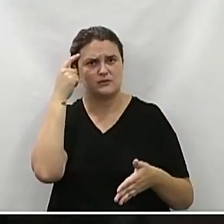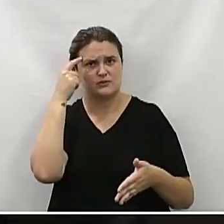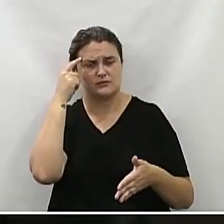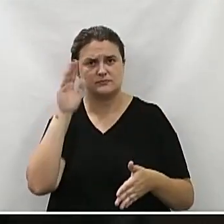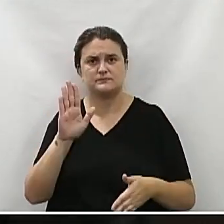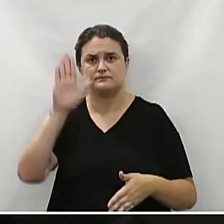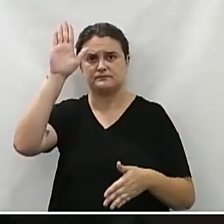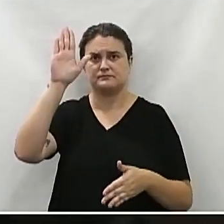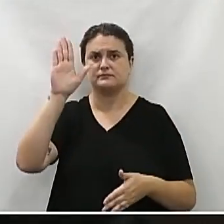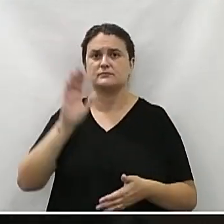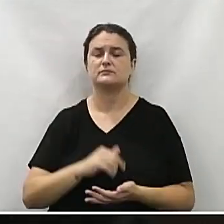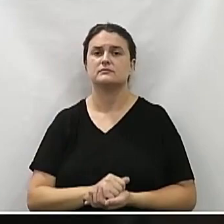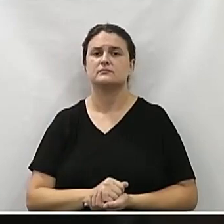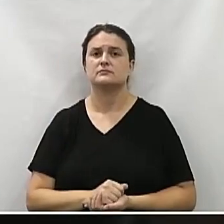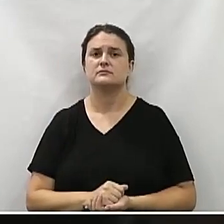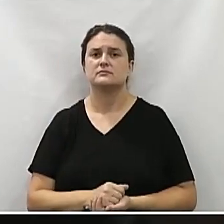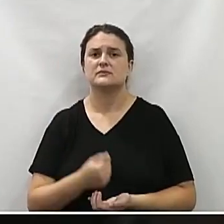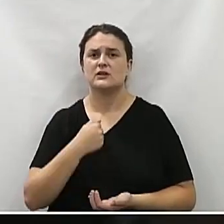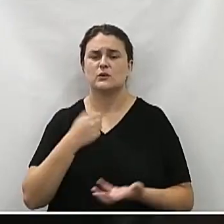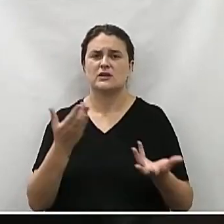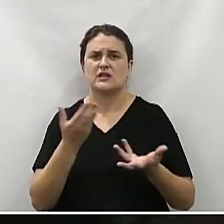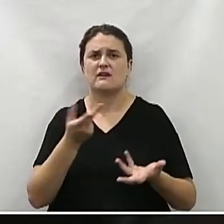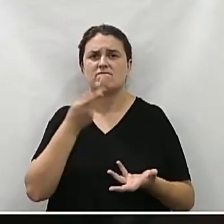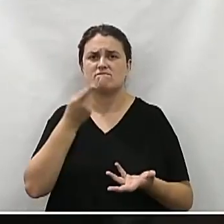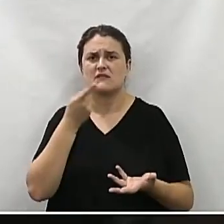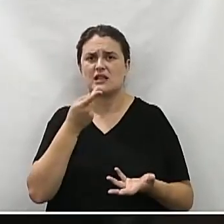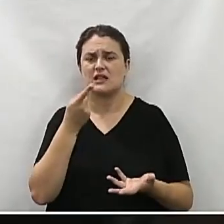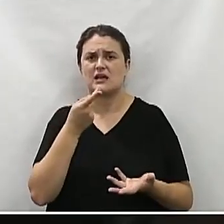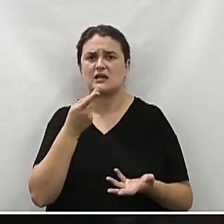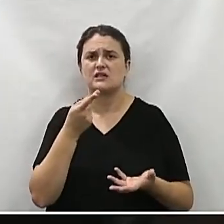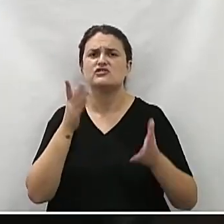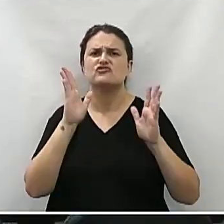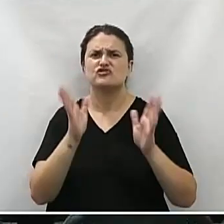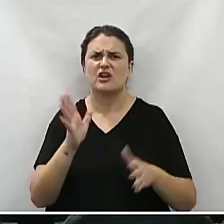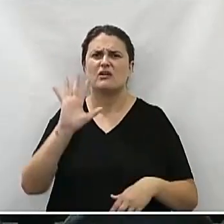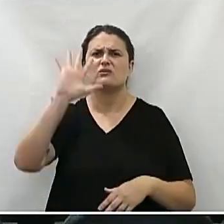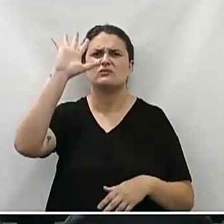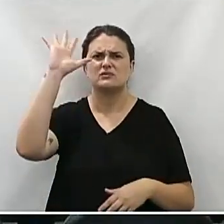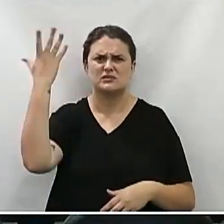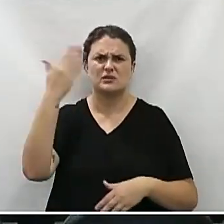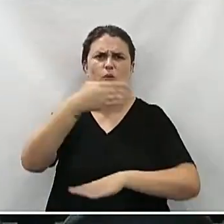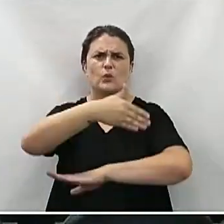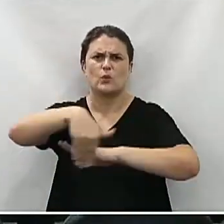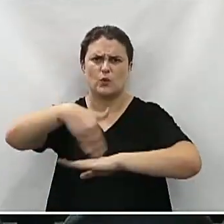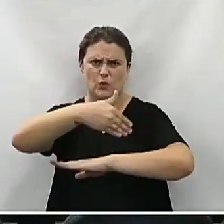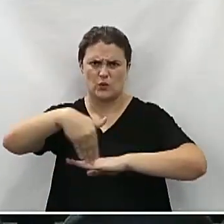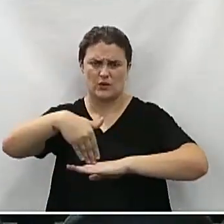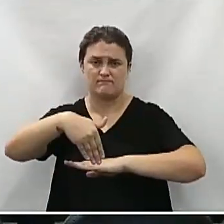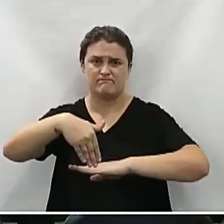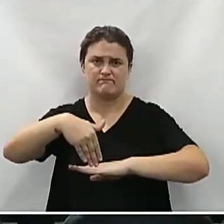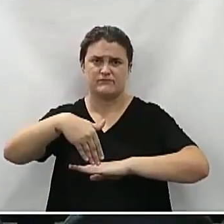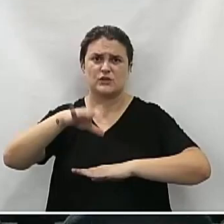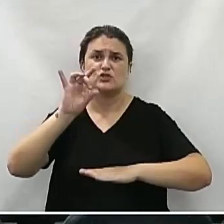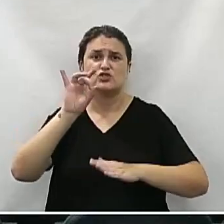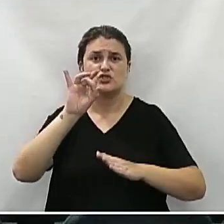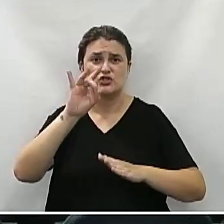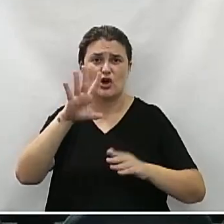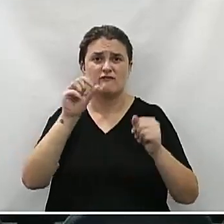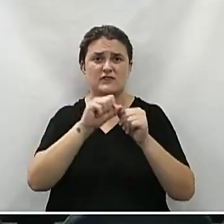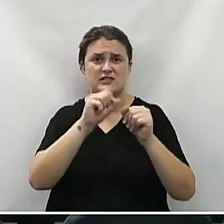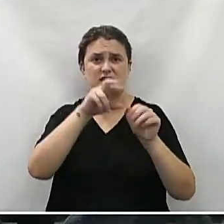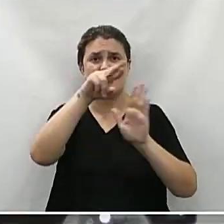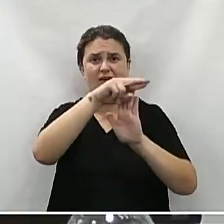Senhor vereador, só uma parte. Eu até queria falar sobre isso, que já aconteceram várias ruas nesse sentido. Então, seria só a